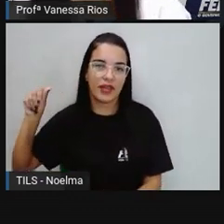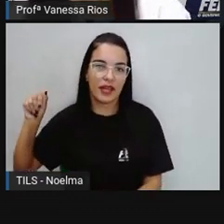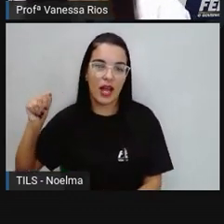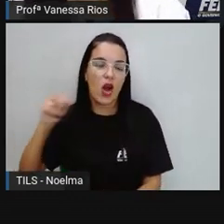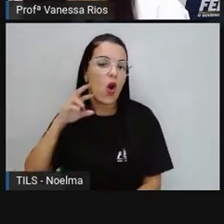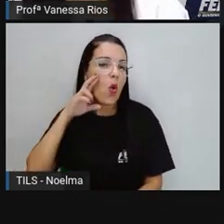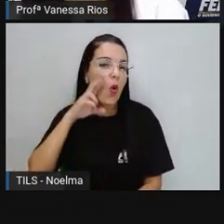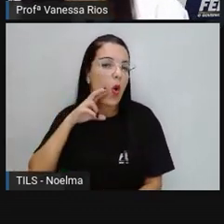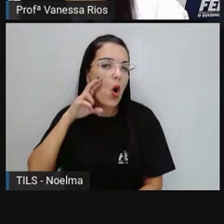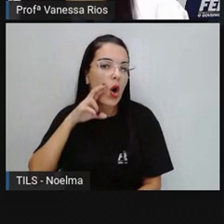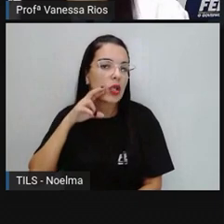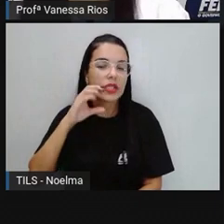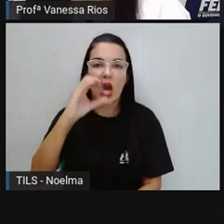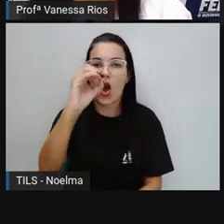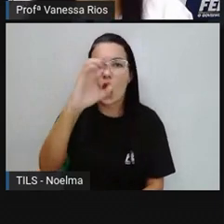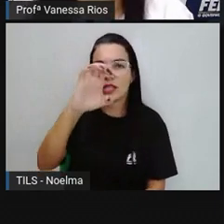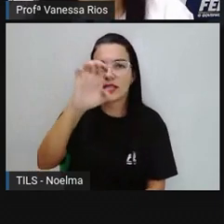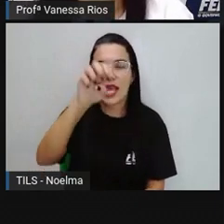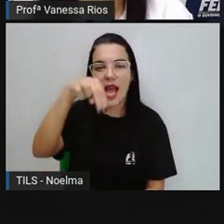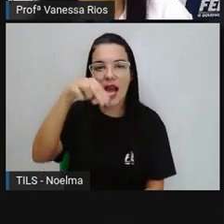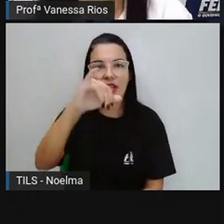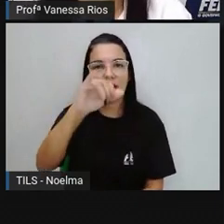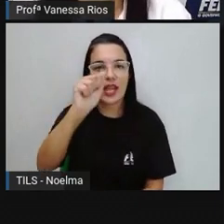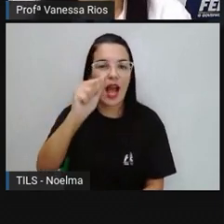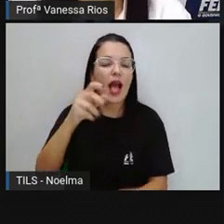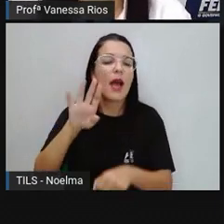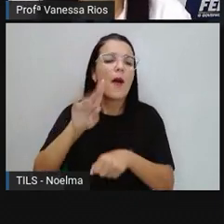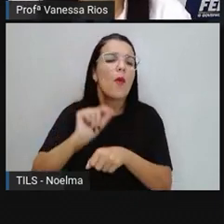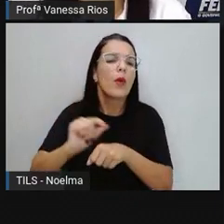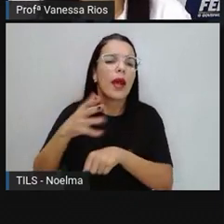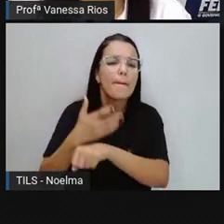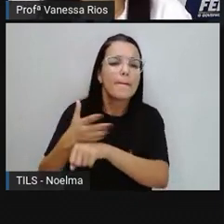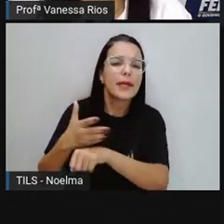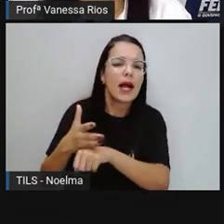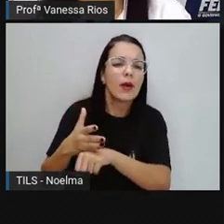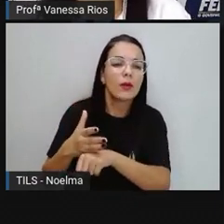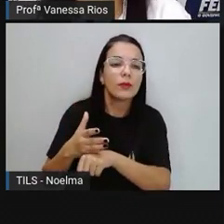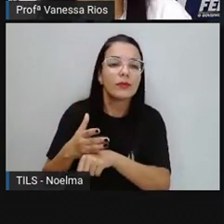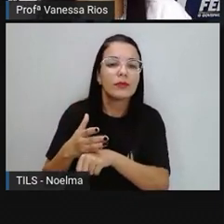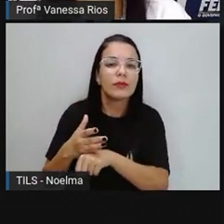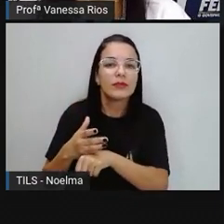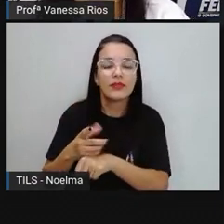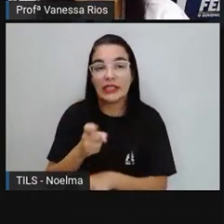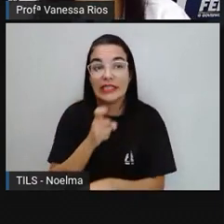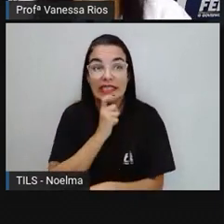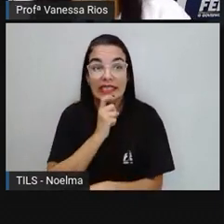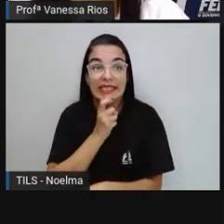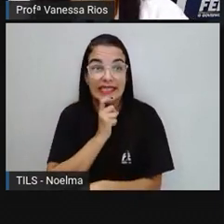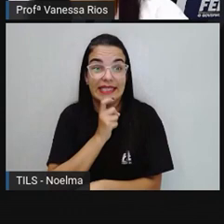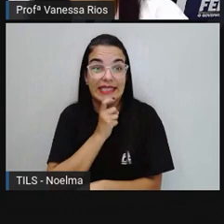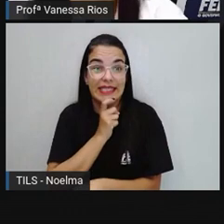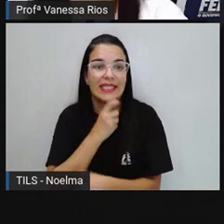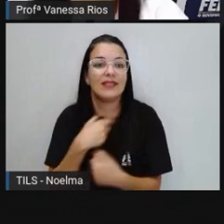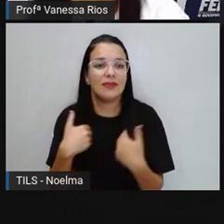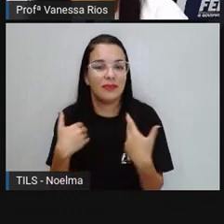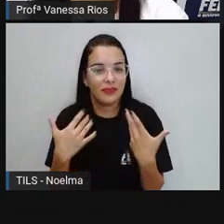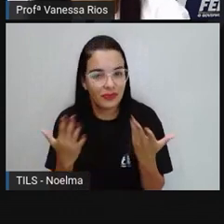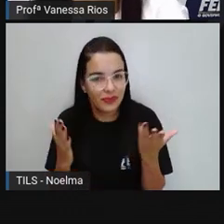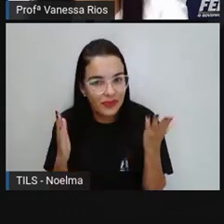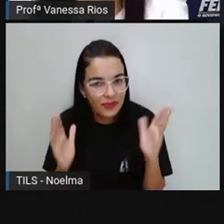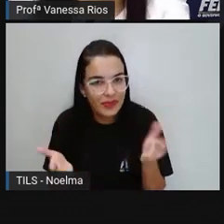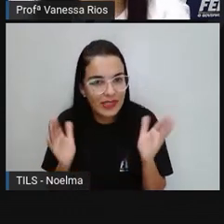o rosa oceania e o branco aqui embaixo a Antártida. E a gente já,